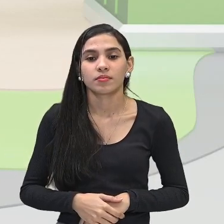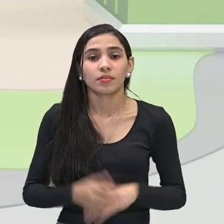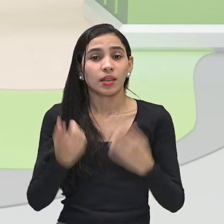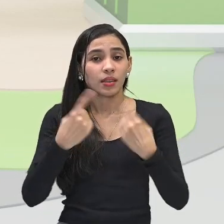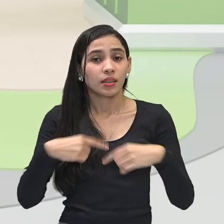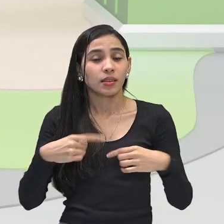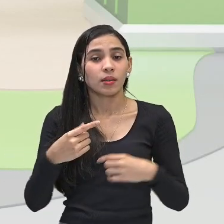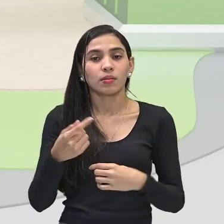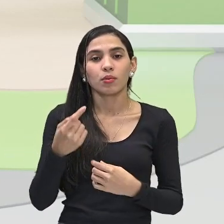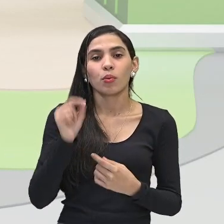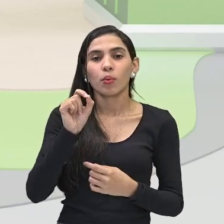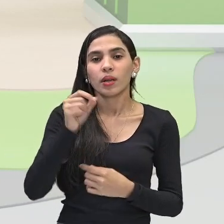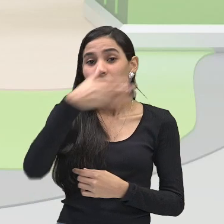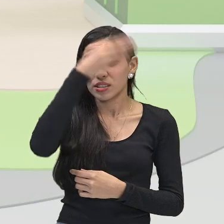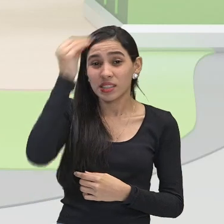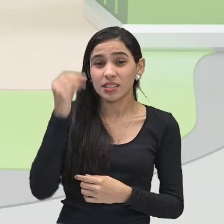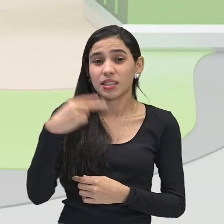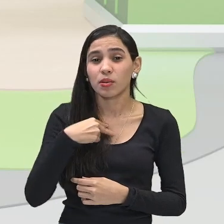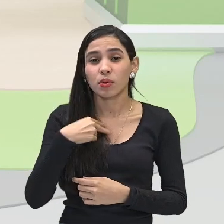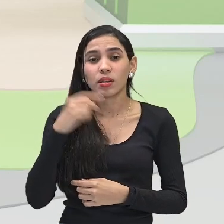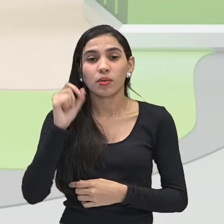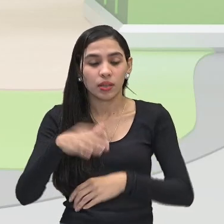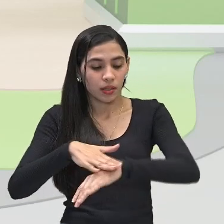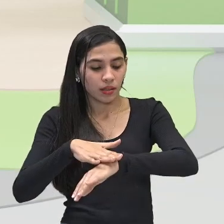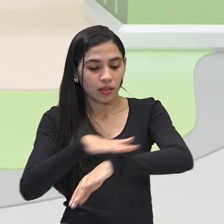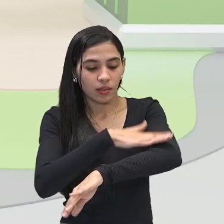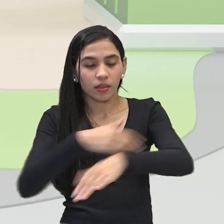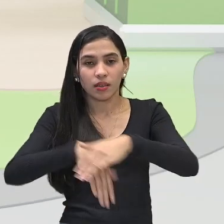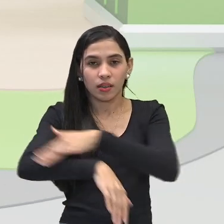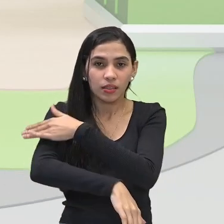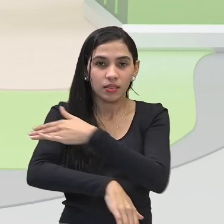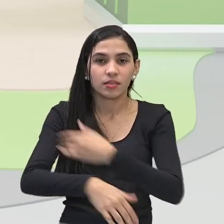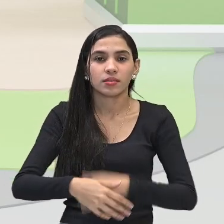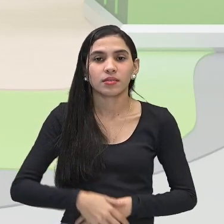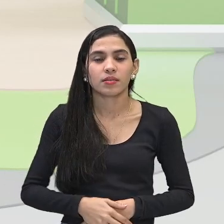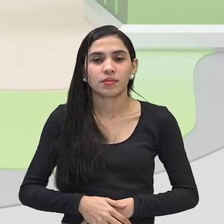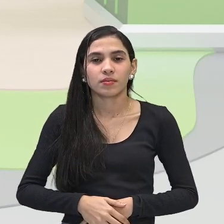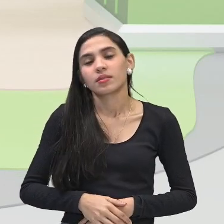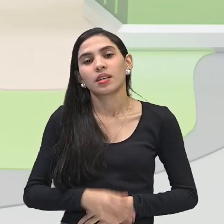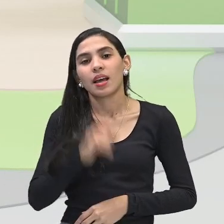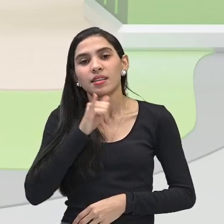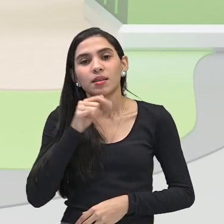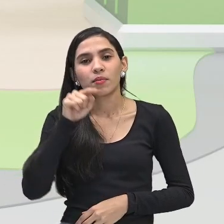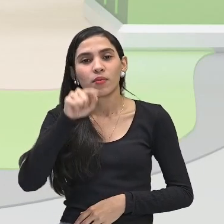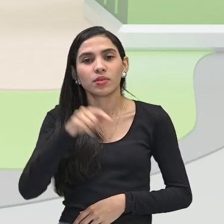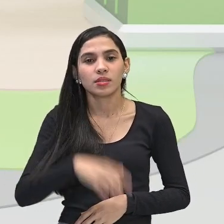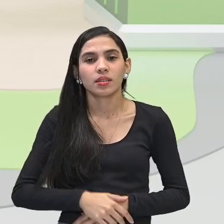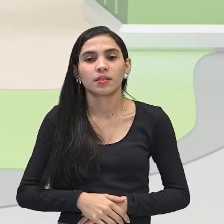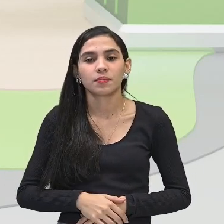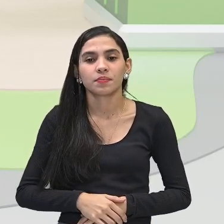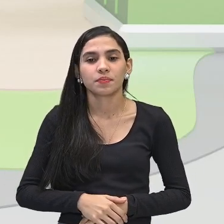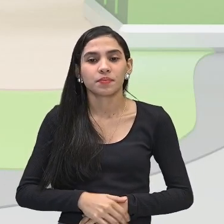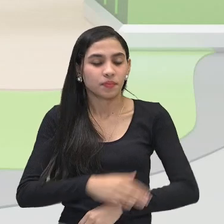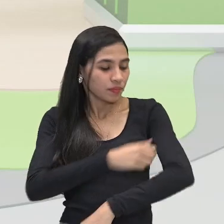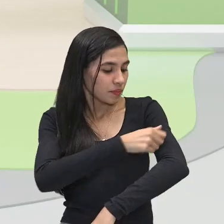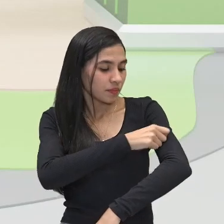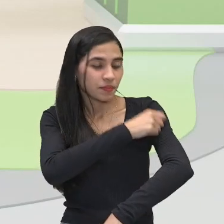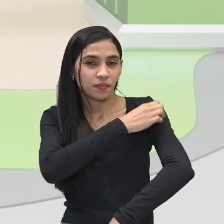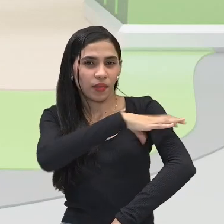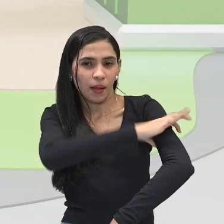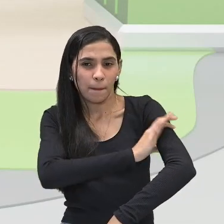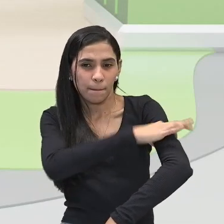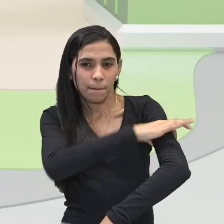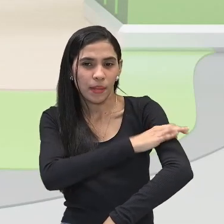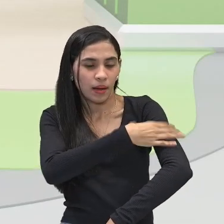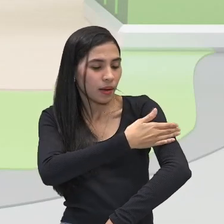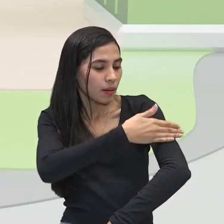esquecer da proteção das áreas expostas ao sol. Sabe quando você levanta aqui a camisa, né, a manga da camisa que